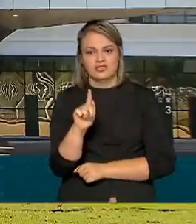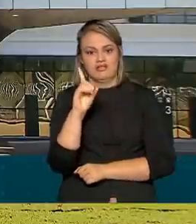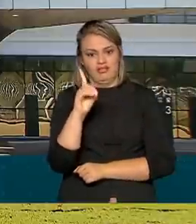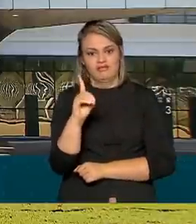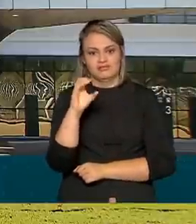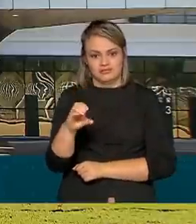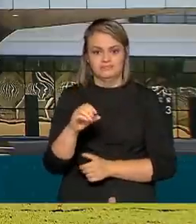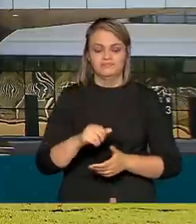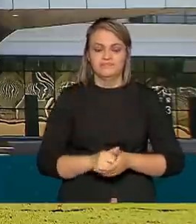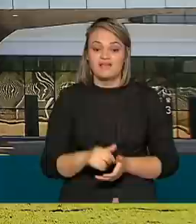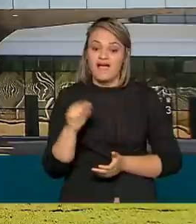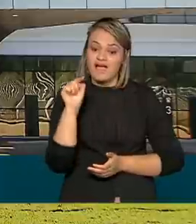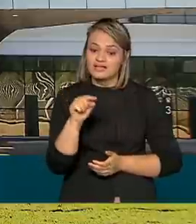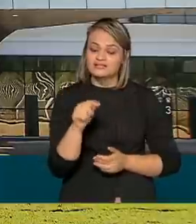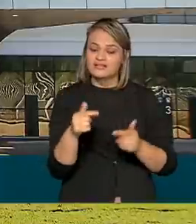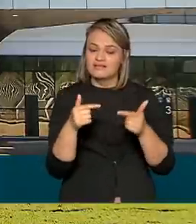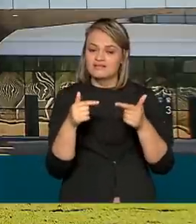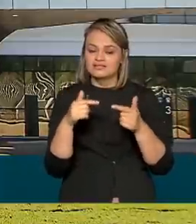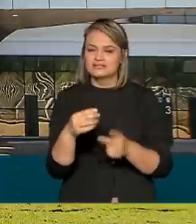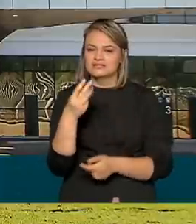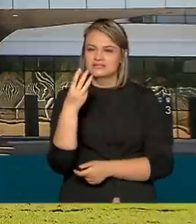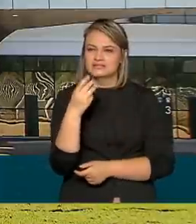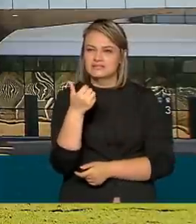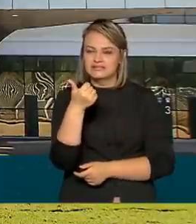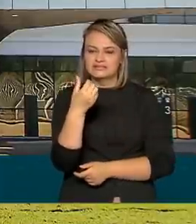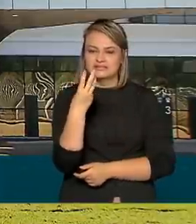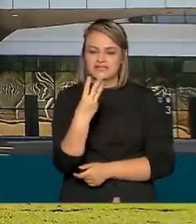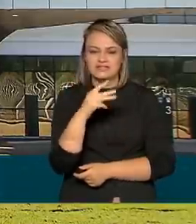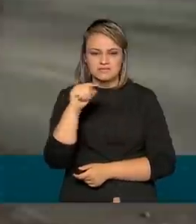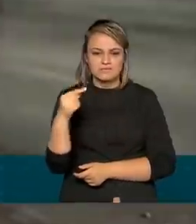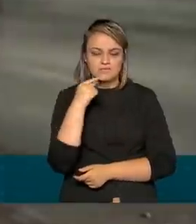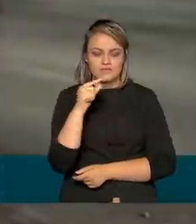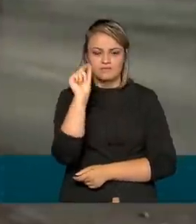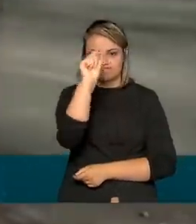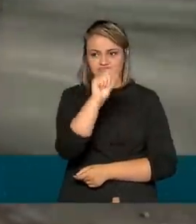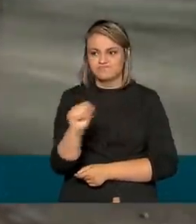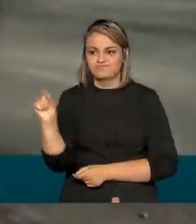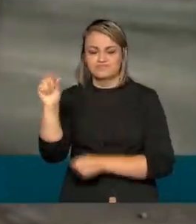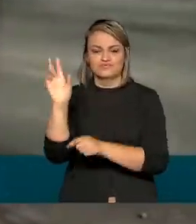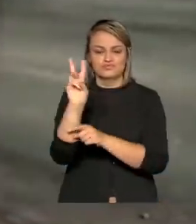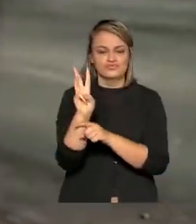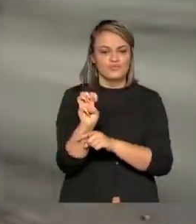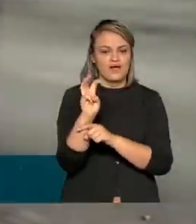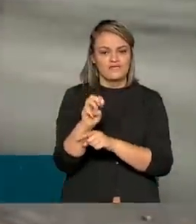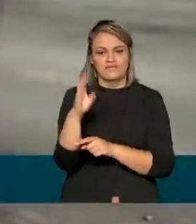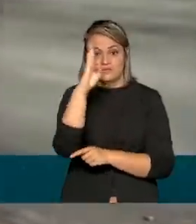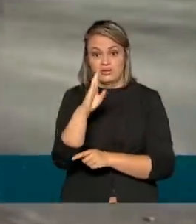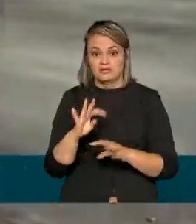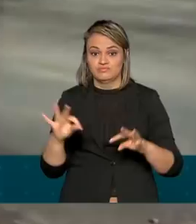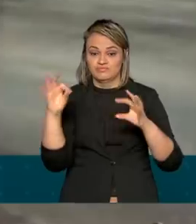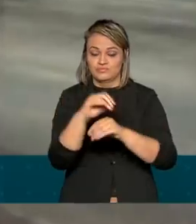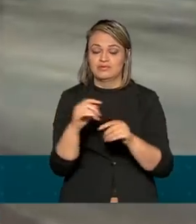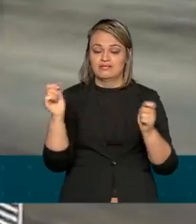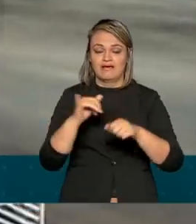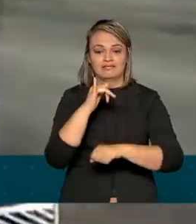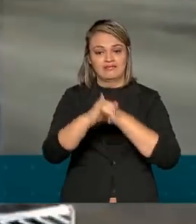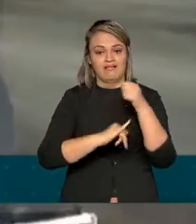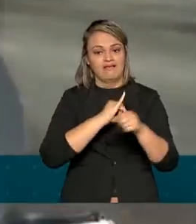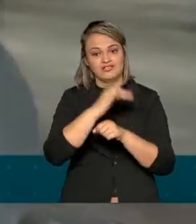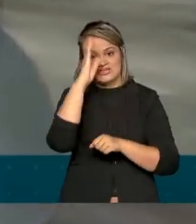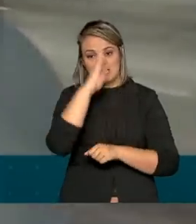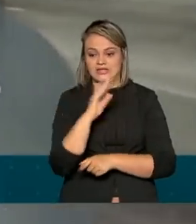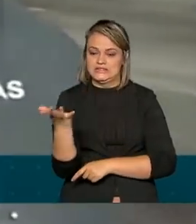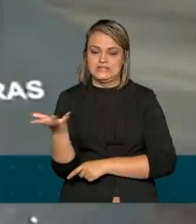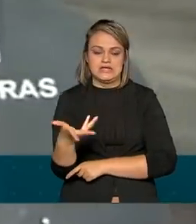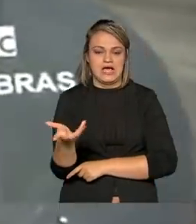Passa por aqui a operação dos mais de 13 mil pontos de Wi-Fi instalados no país, levando internet gratuita e de